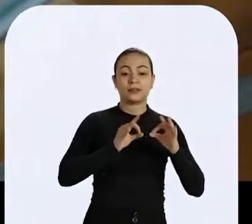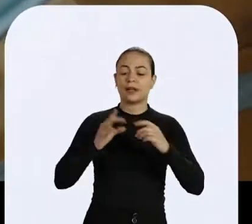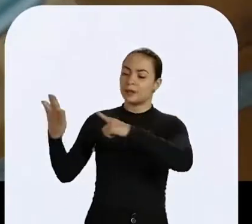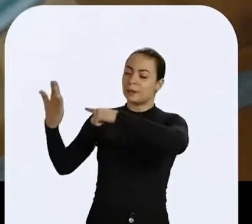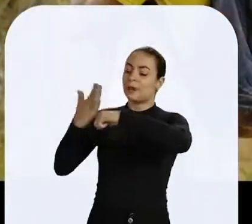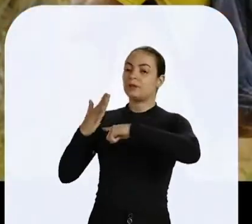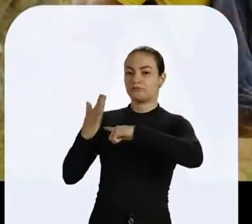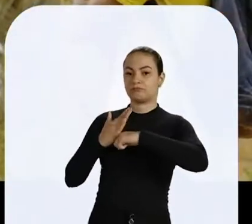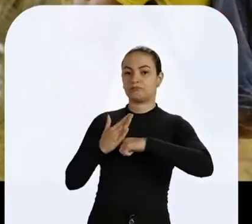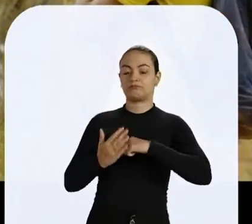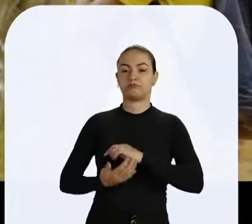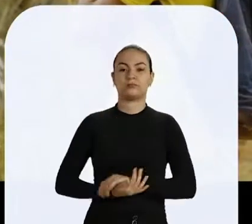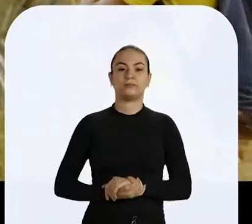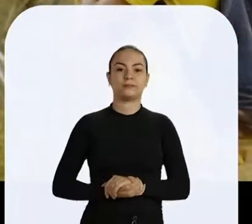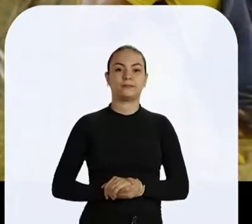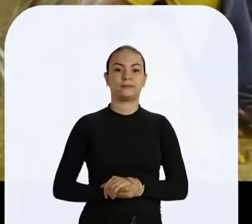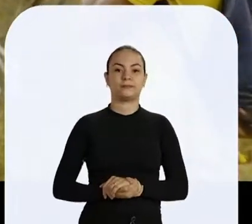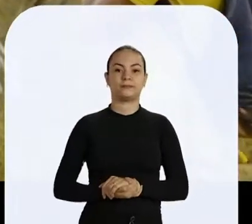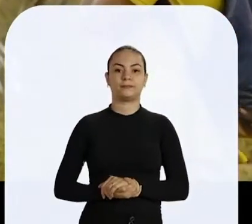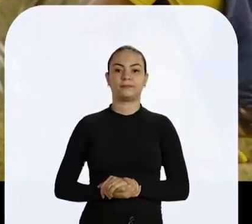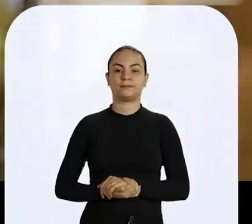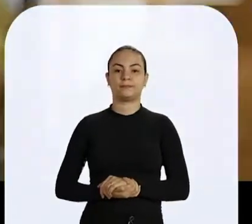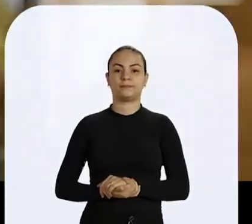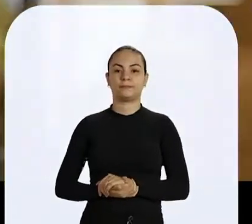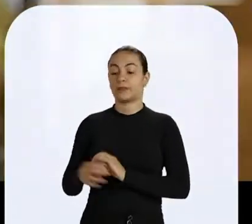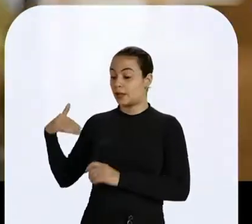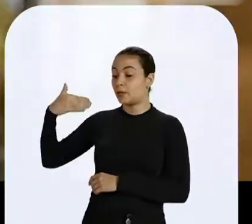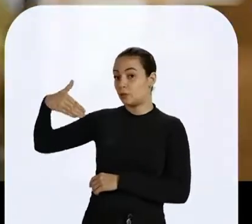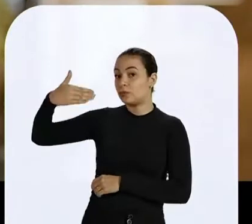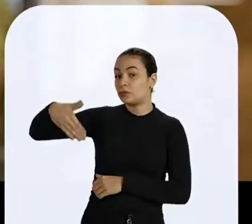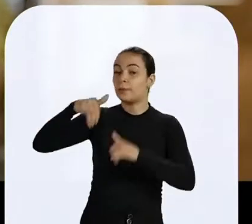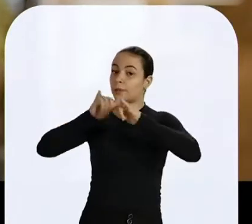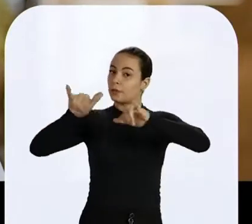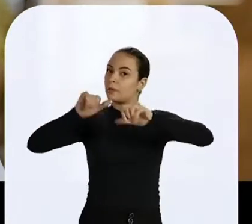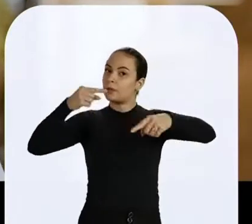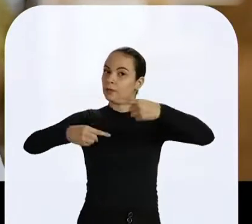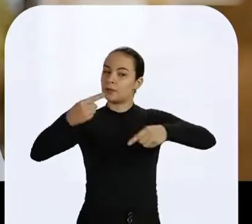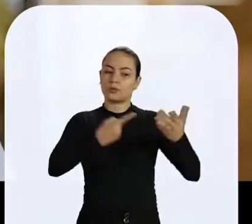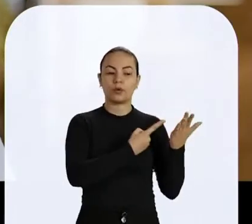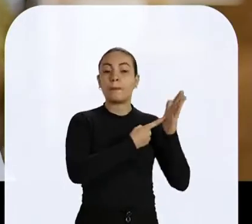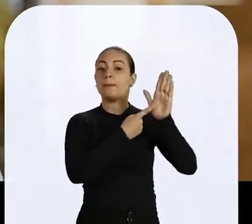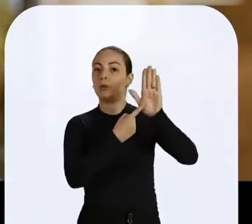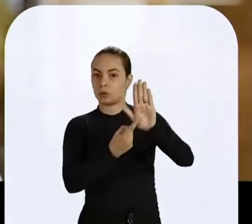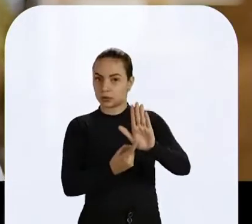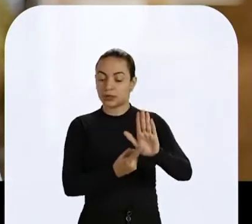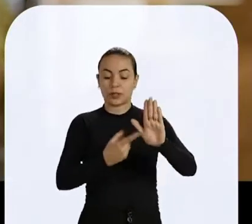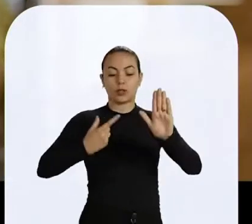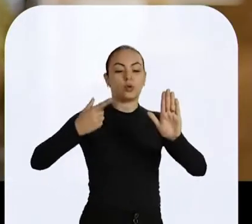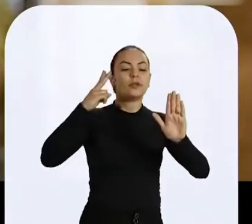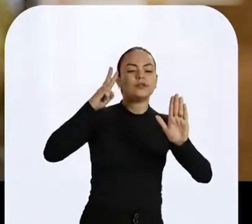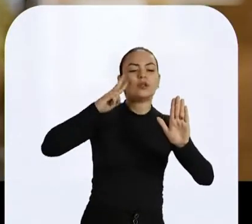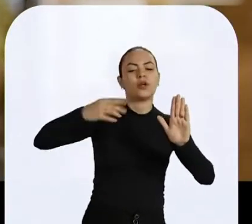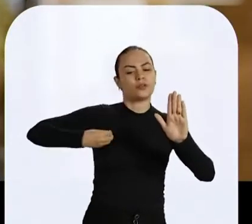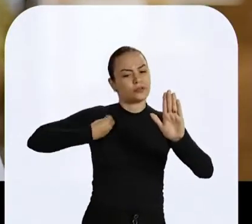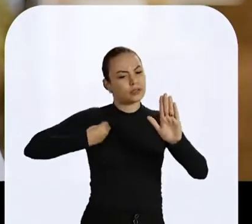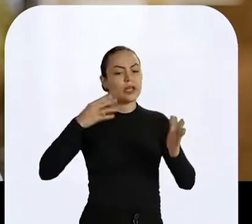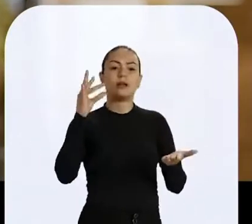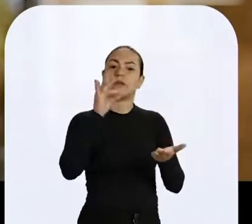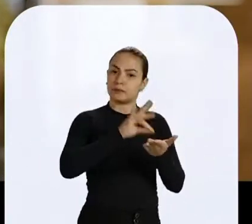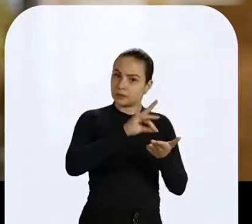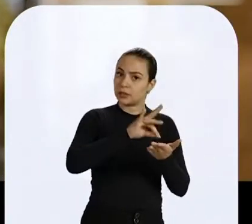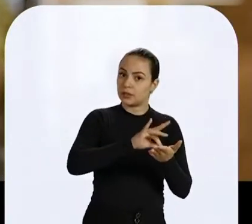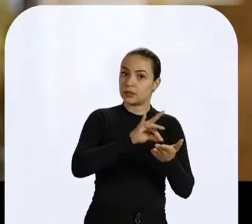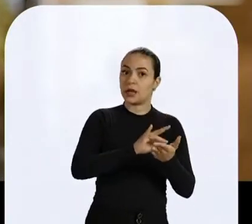que mais sofrem. Em toda a minha campanha, venho trazendo histórias reais de cidadãos rondonienses. Pessoas que,